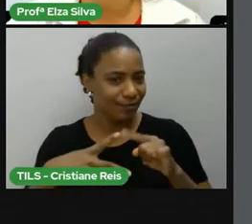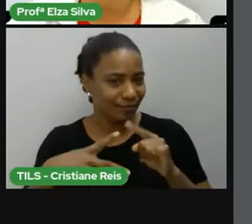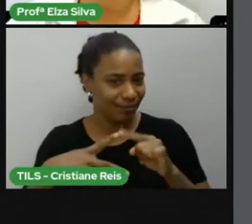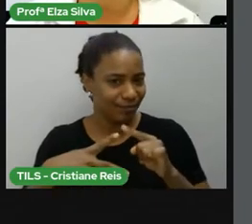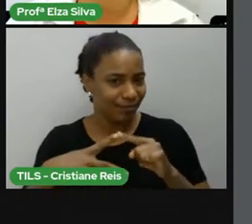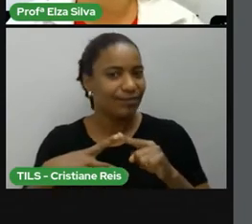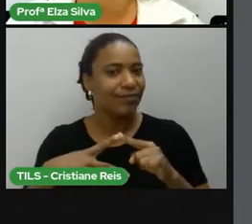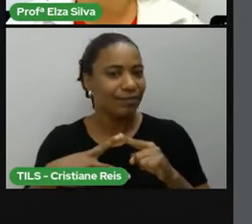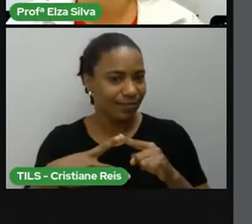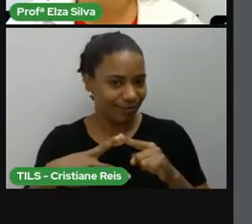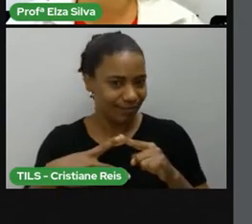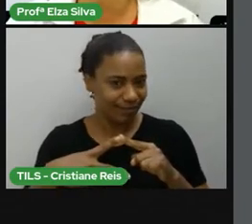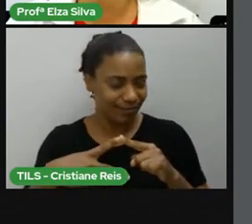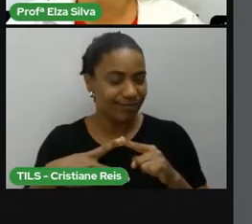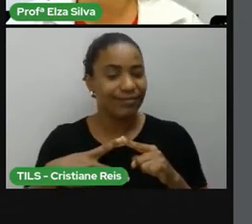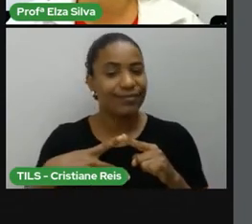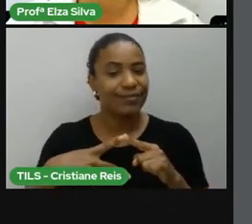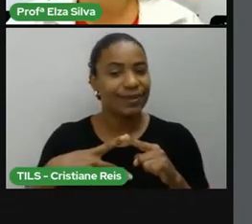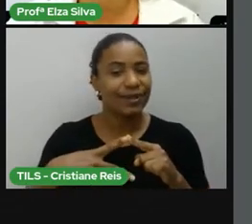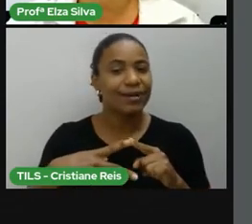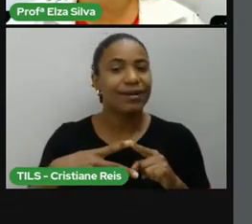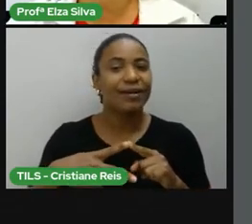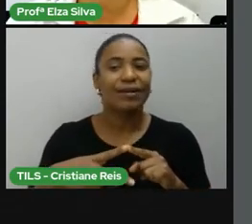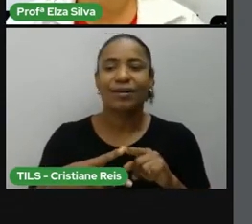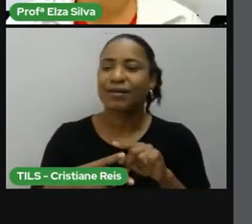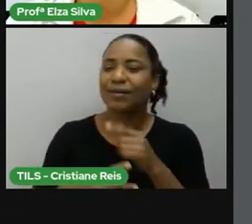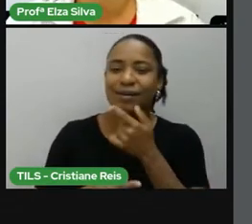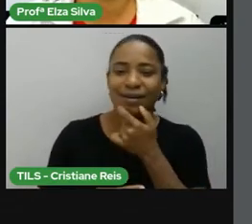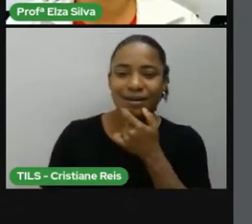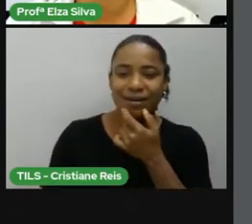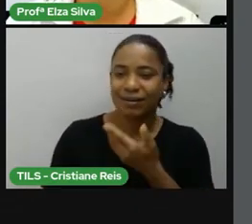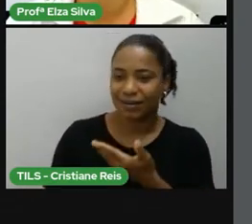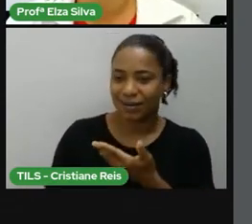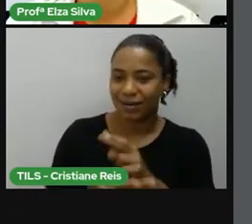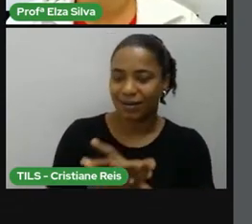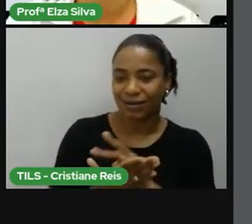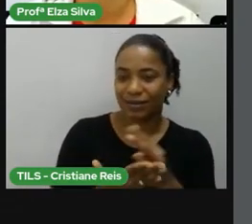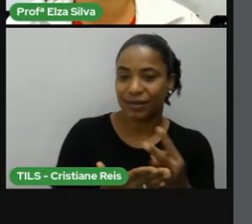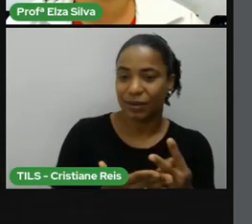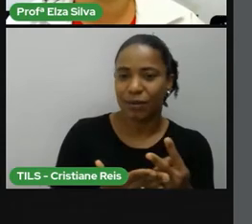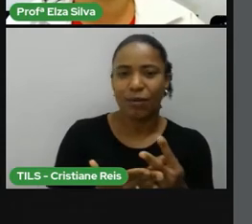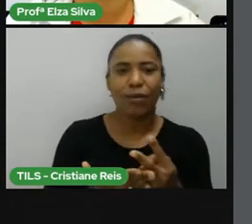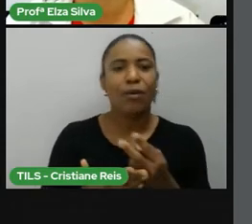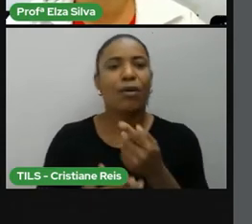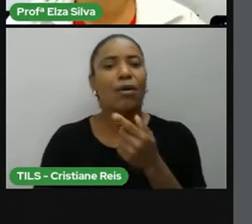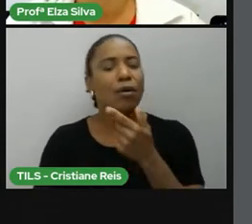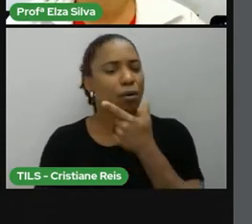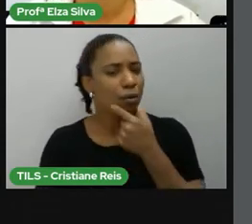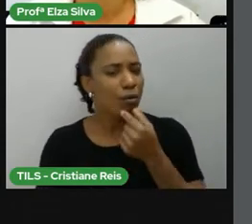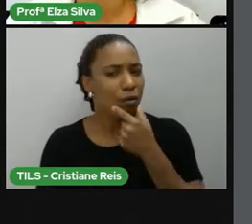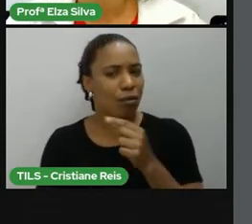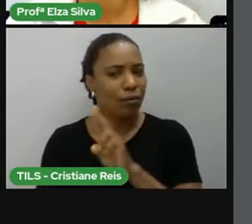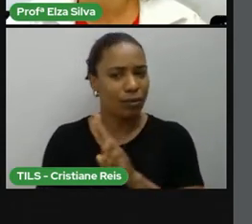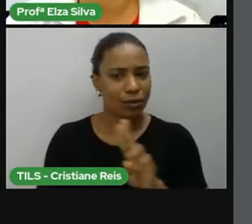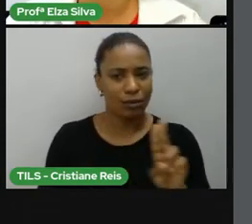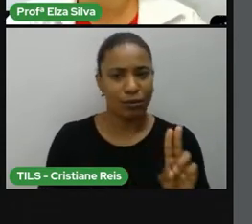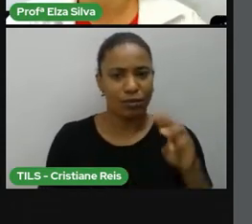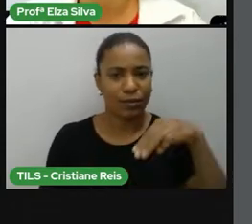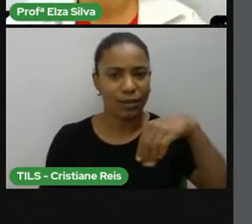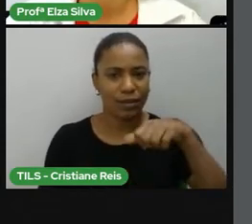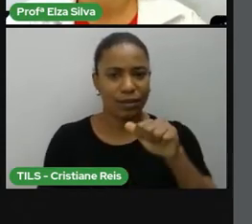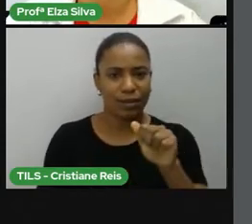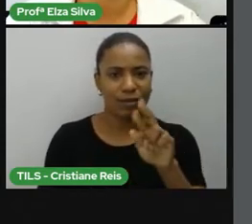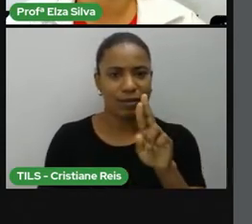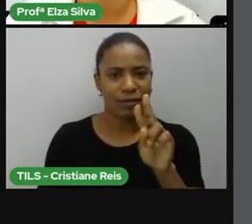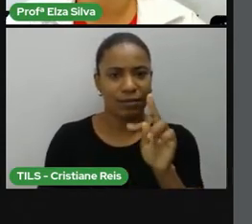King Jr.? Quem é Martin Luther King Jr.? Você já ouviu falar